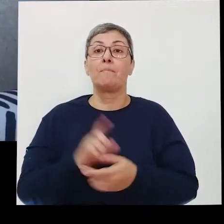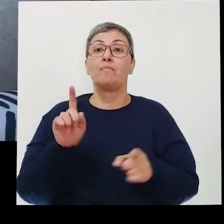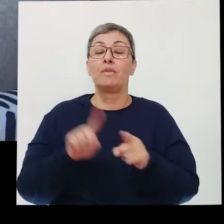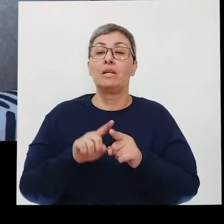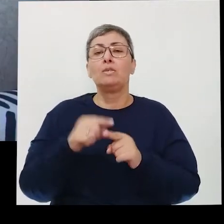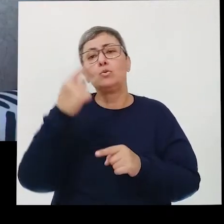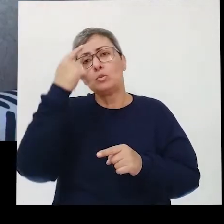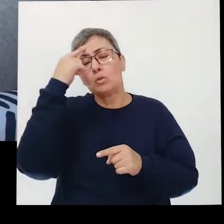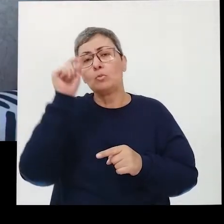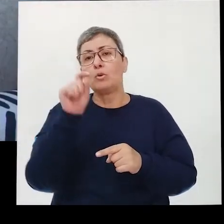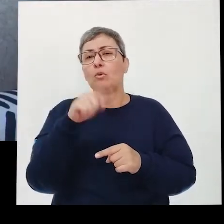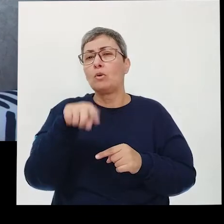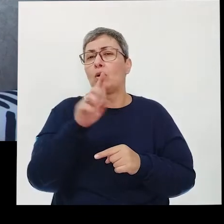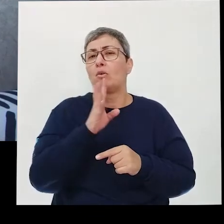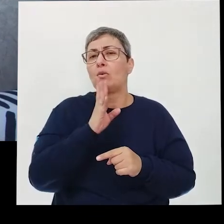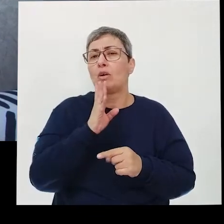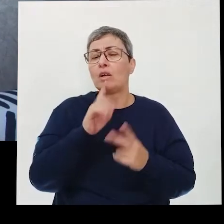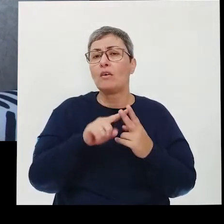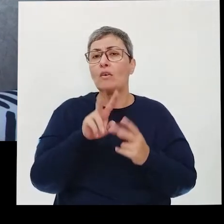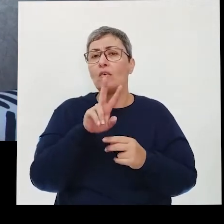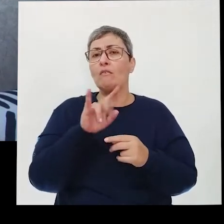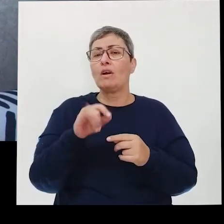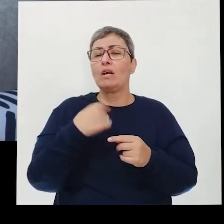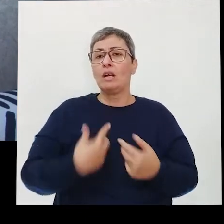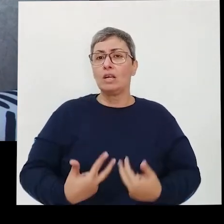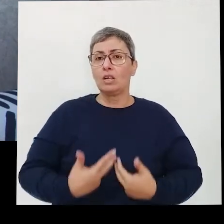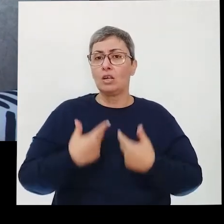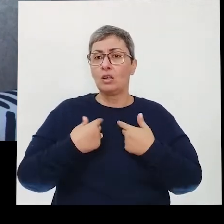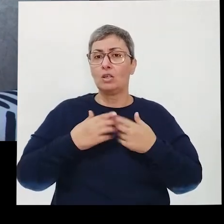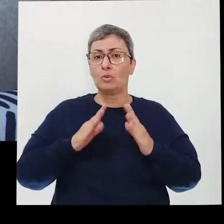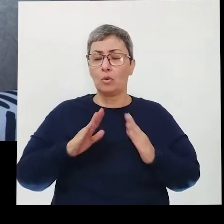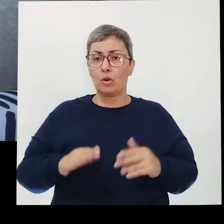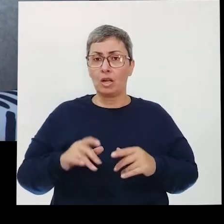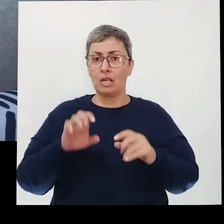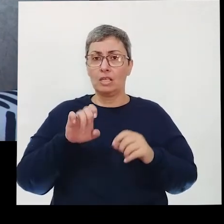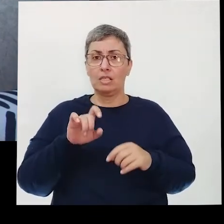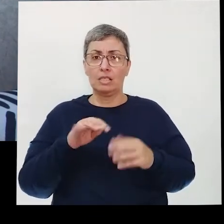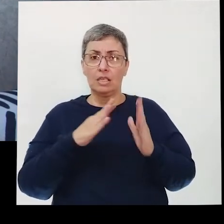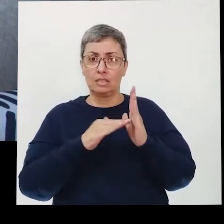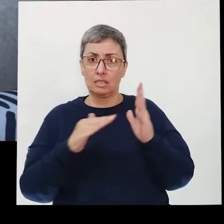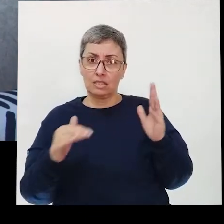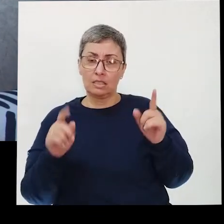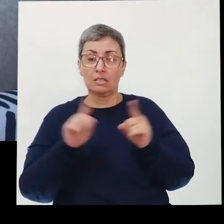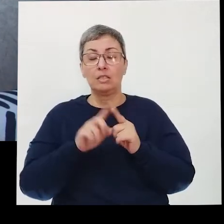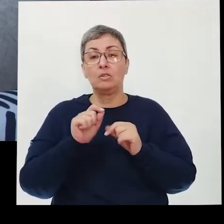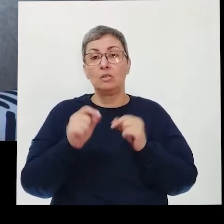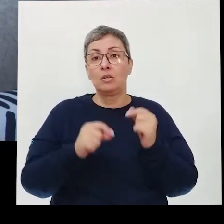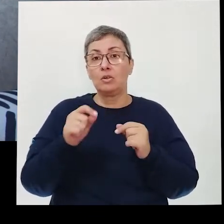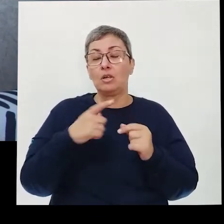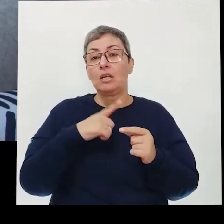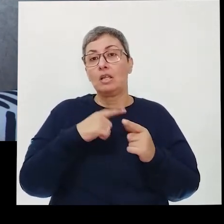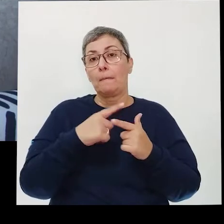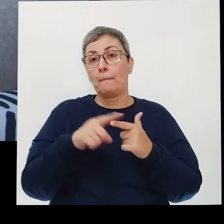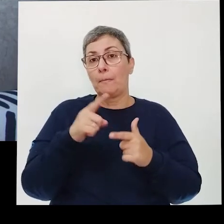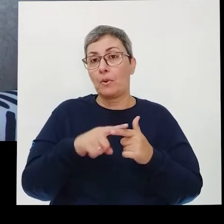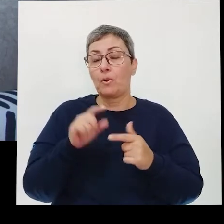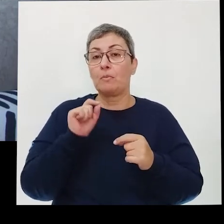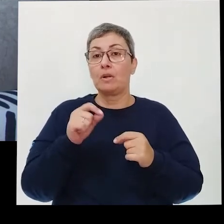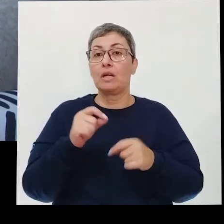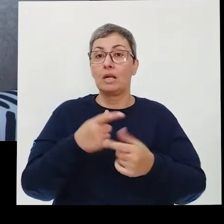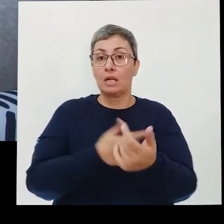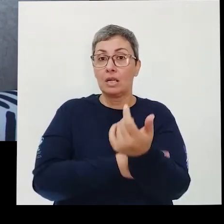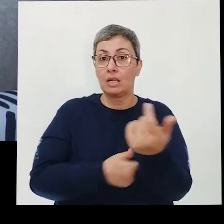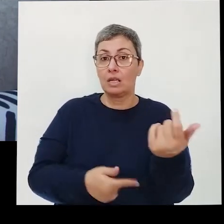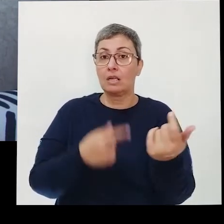Vamos supor que alguém que você conheça vai se submeter a uma cirurgia estética, por exemplo. Se durante esse processo essa pessoa, por acaso, precisar de